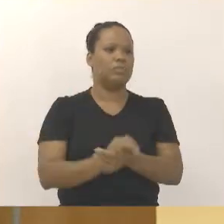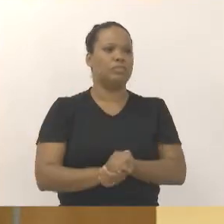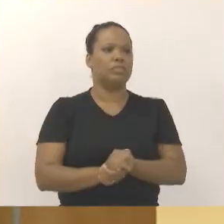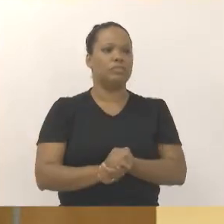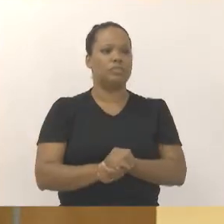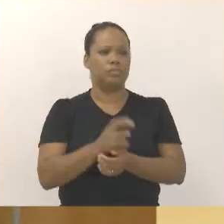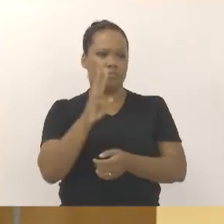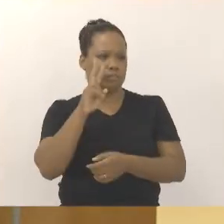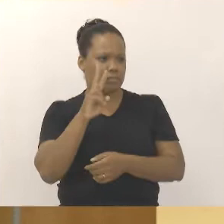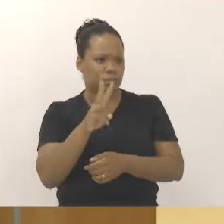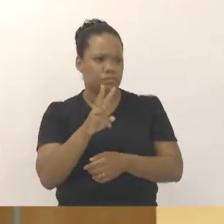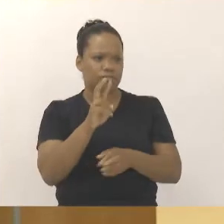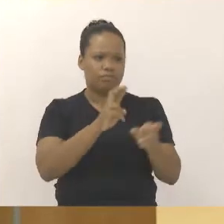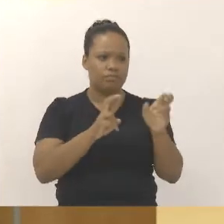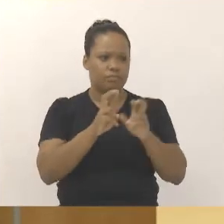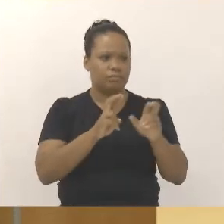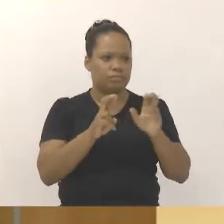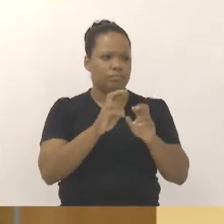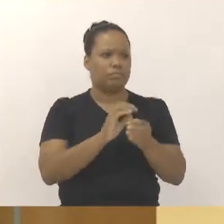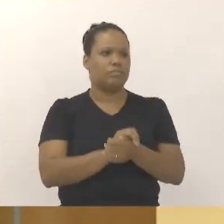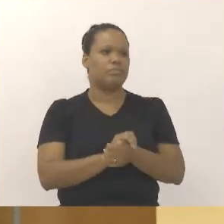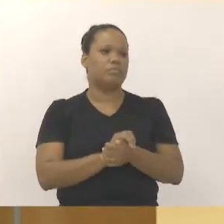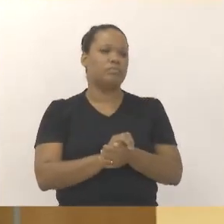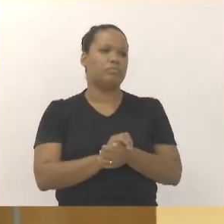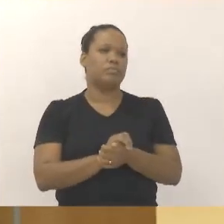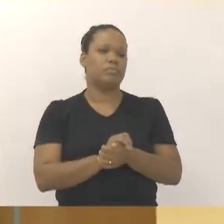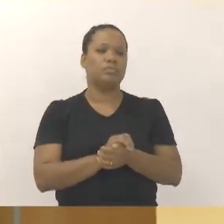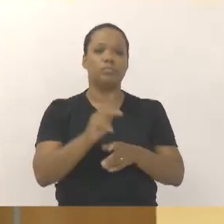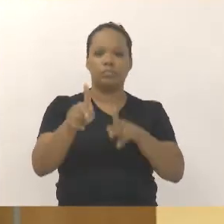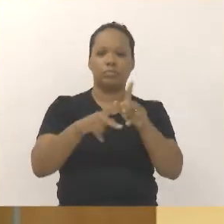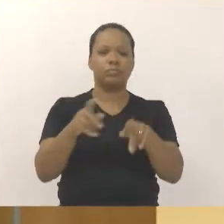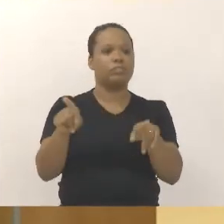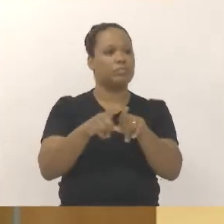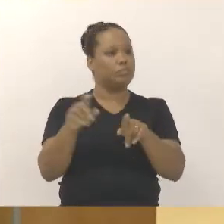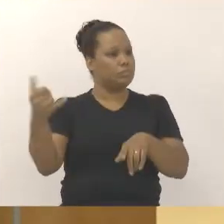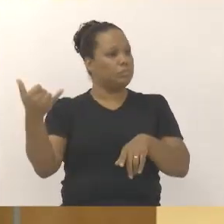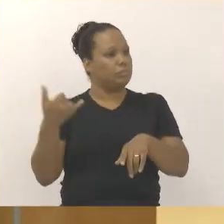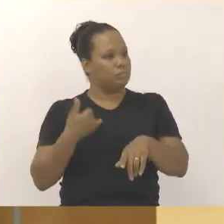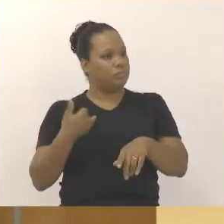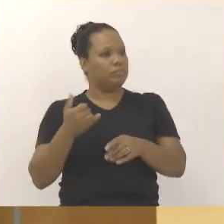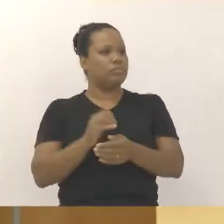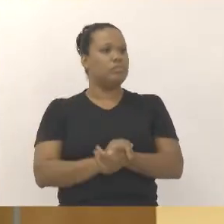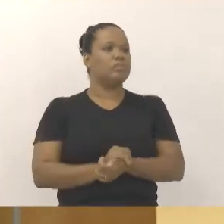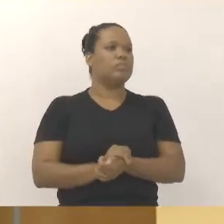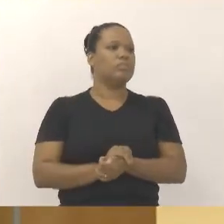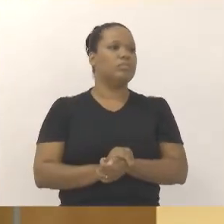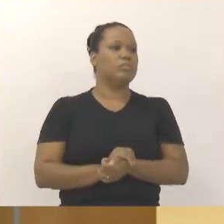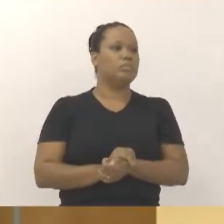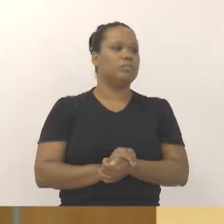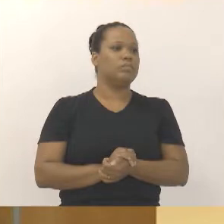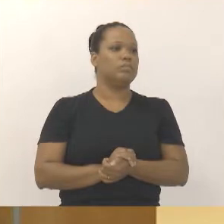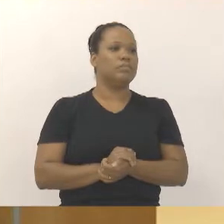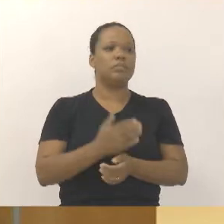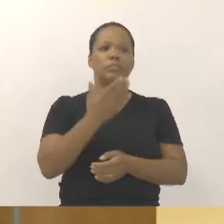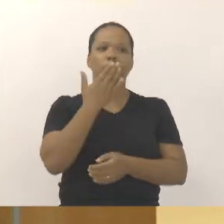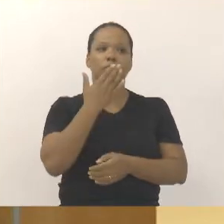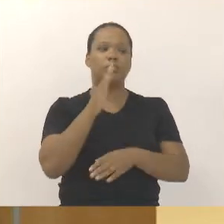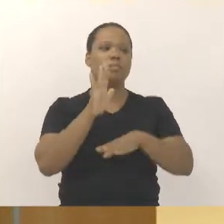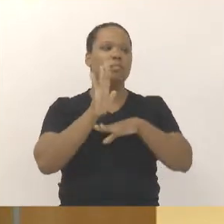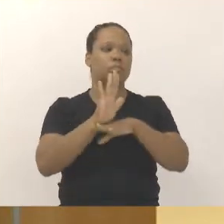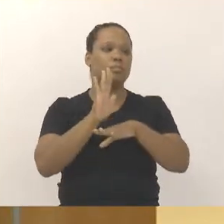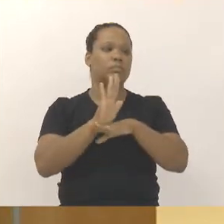vai ficar monitorando e aí eu peço a ajuda da própria comunidade também que nos informe que a gente vai estar acompanhando e vamos pedir solução